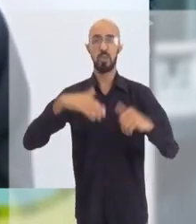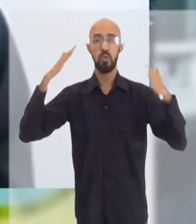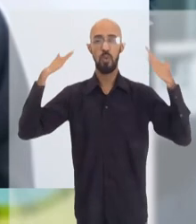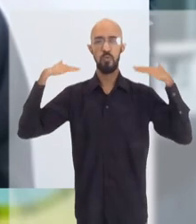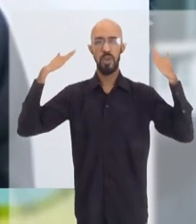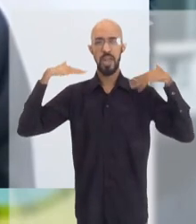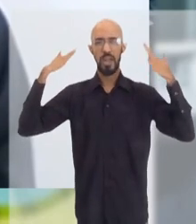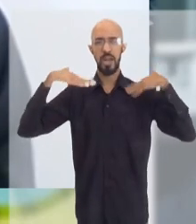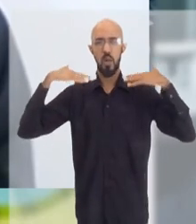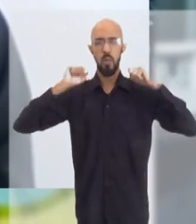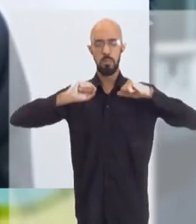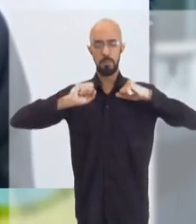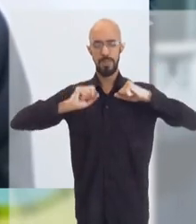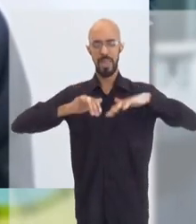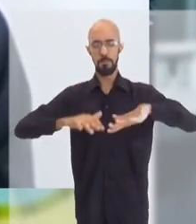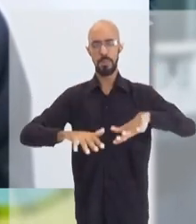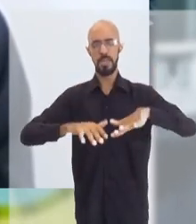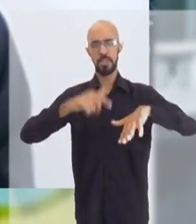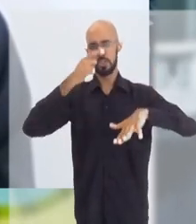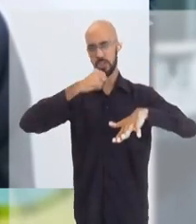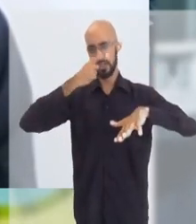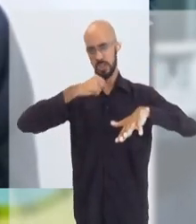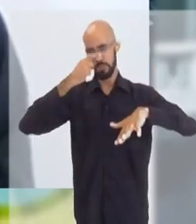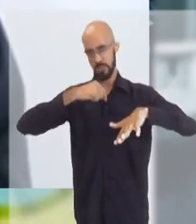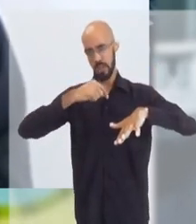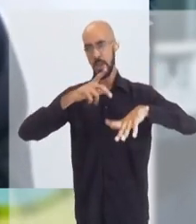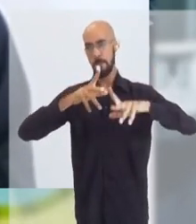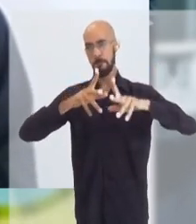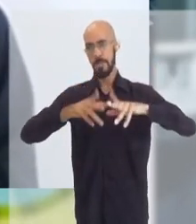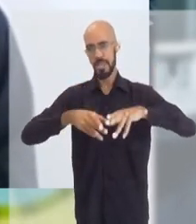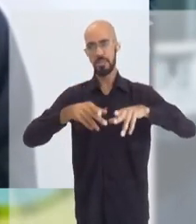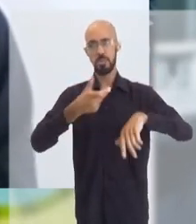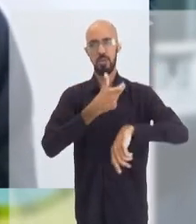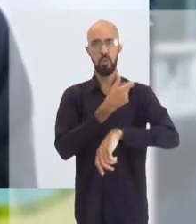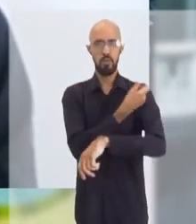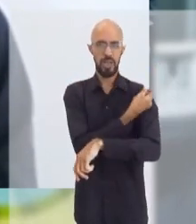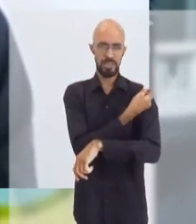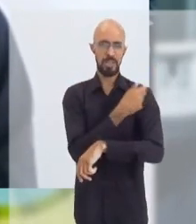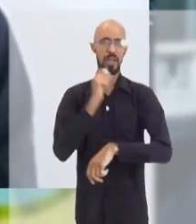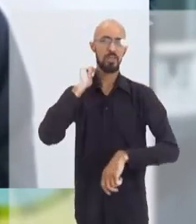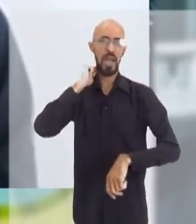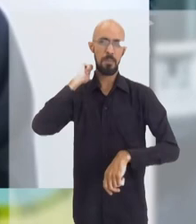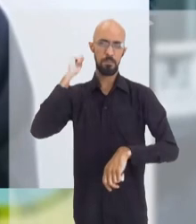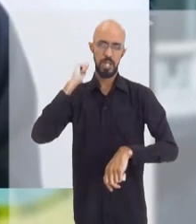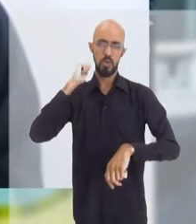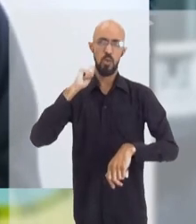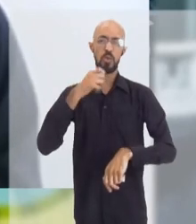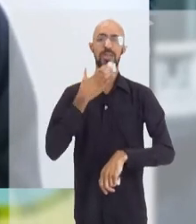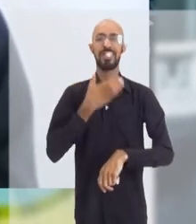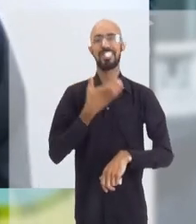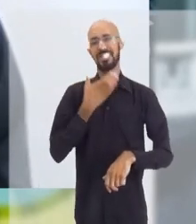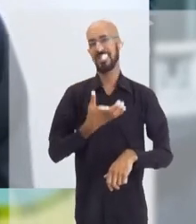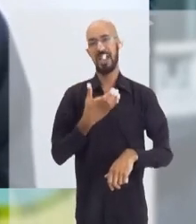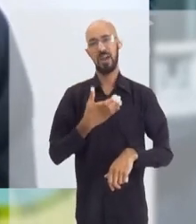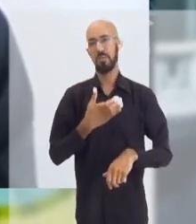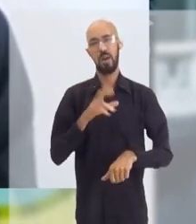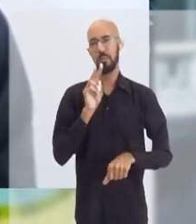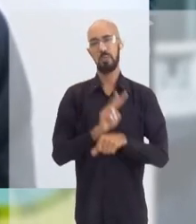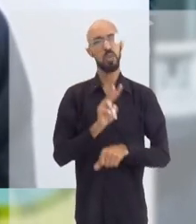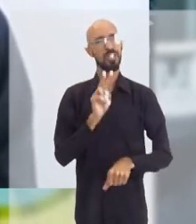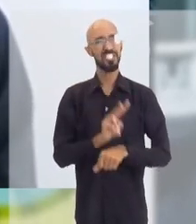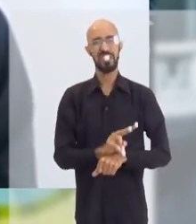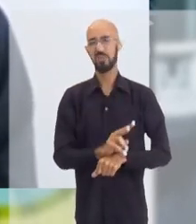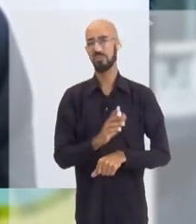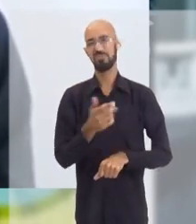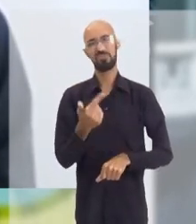de surpresa em pleno verão uma epidemia de gripe. Que mesmo quem tivesse sido vacinado adequadamente em abril, em dezembro, em geral, a